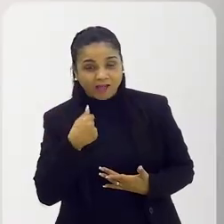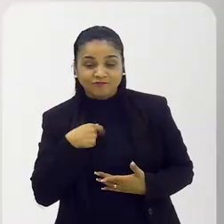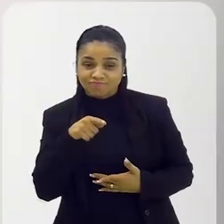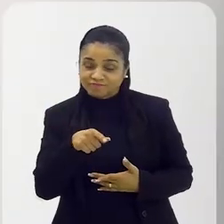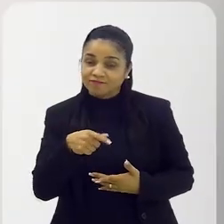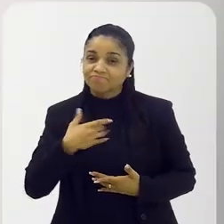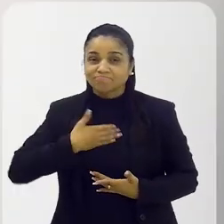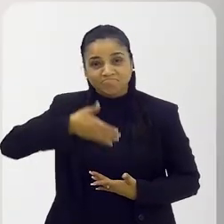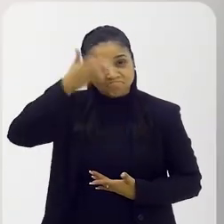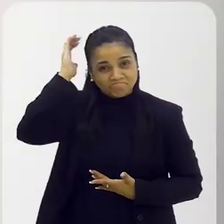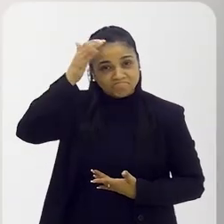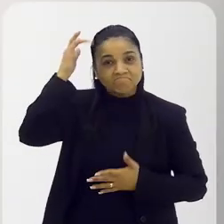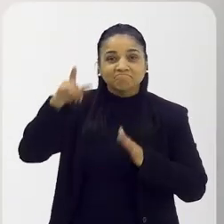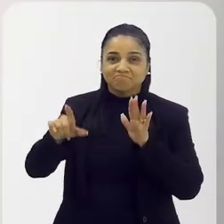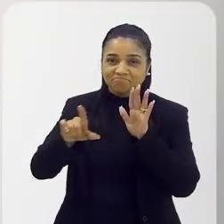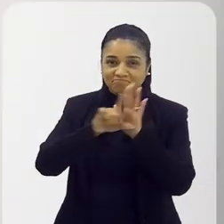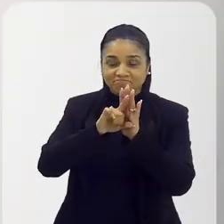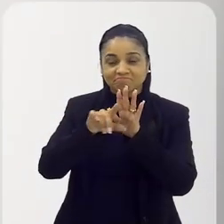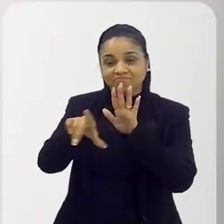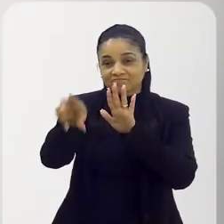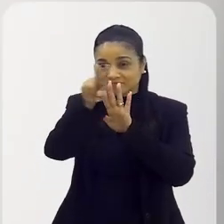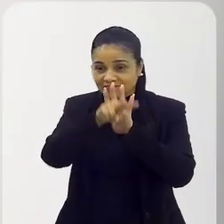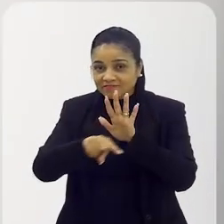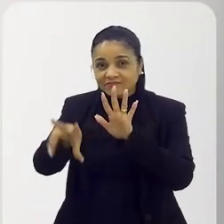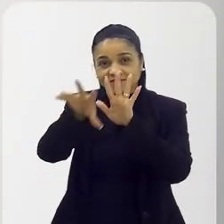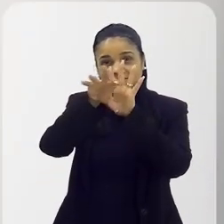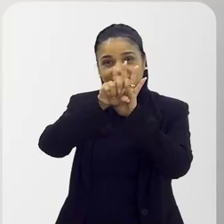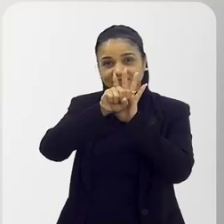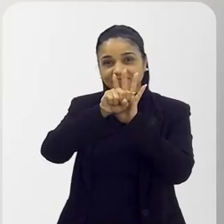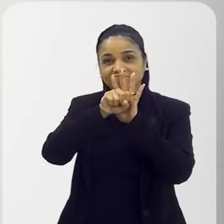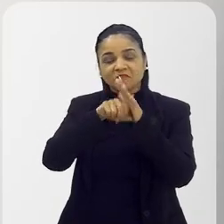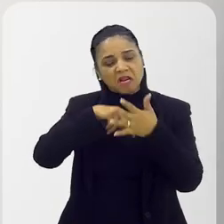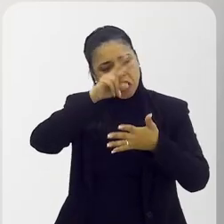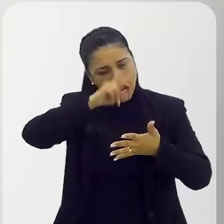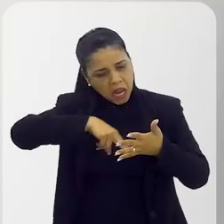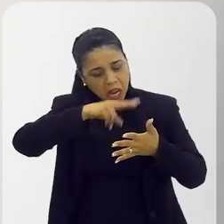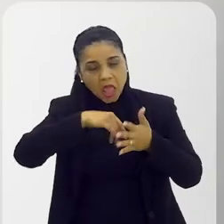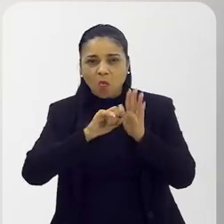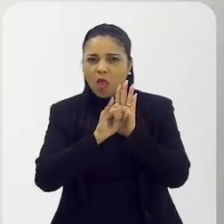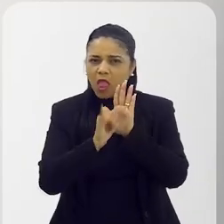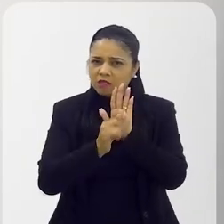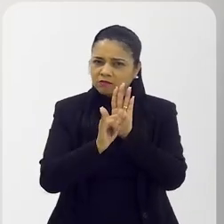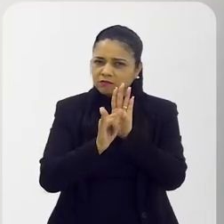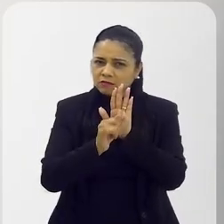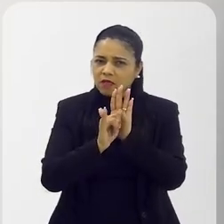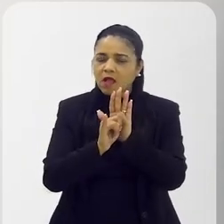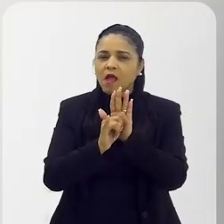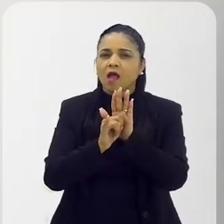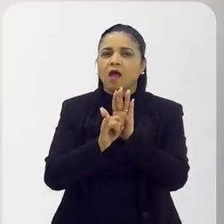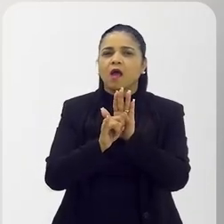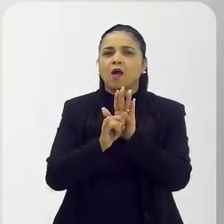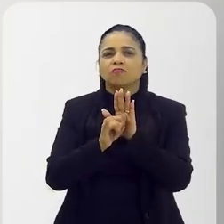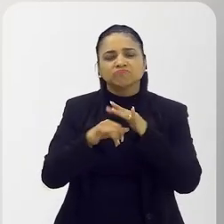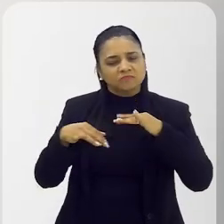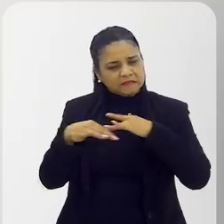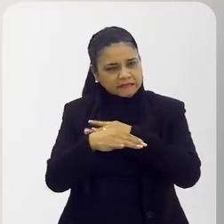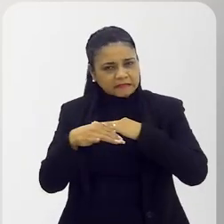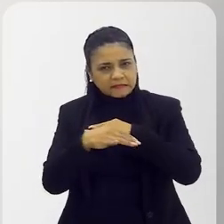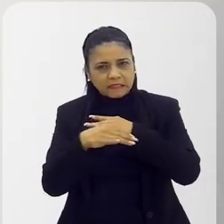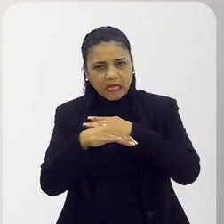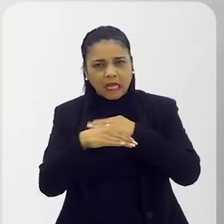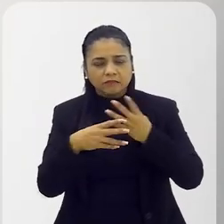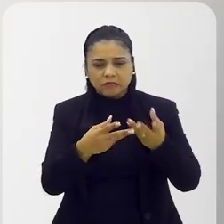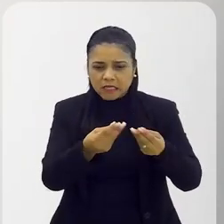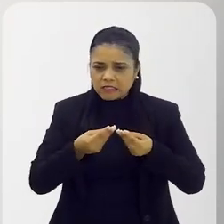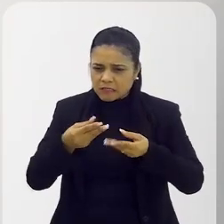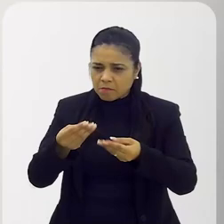exemplo, vocês viram esse toque da Paula Gustavo. que as pessoas que gostam de audiovisual devem procurar, ler os editais, ver o pessoal da sociedade,